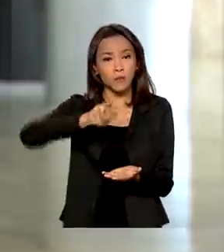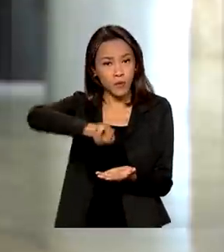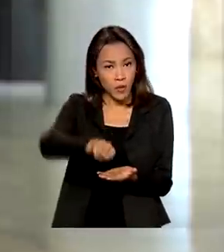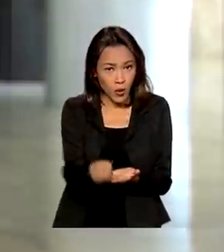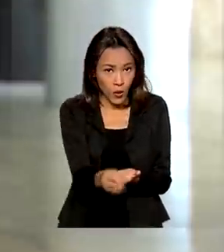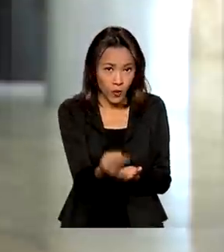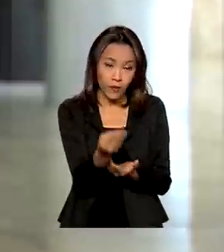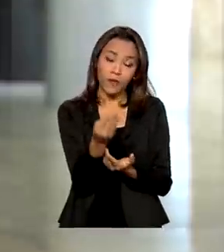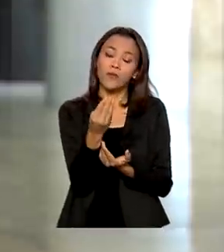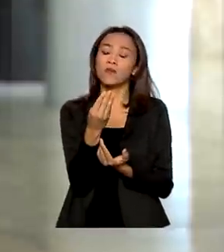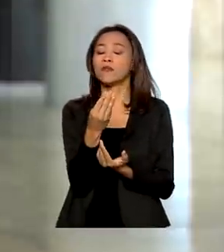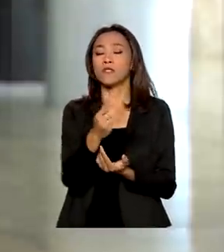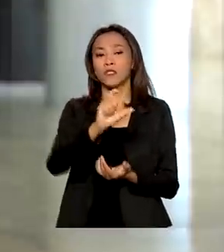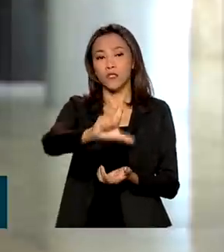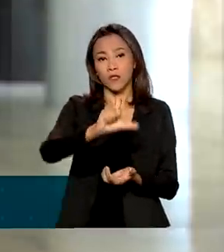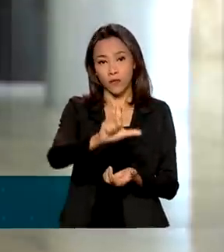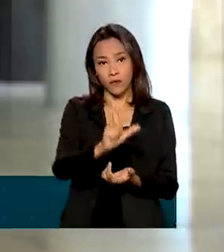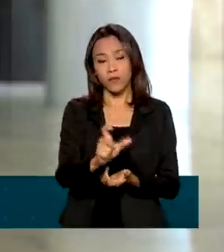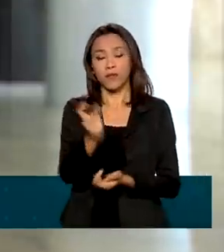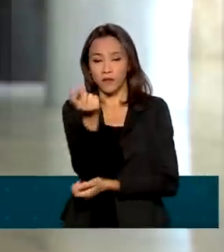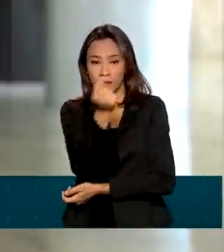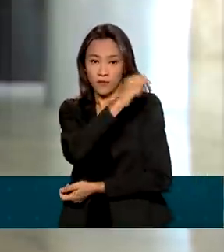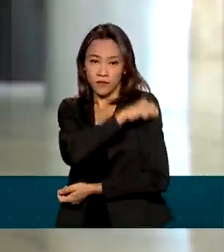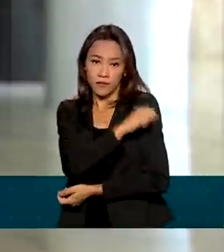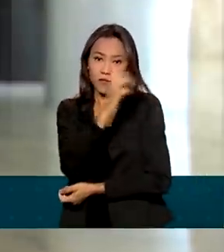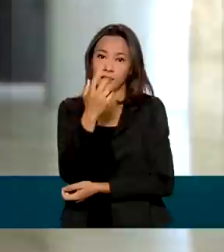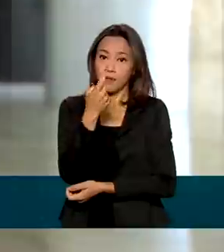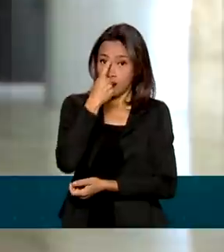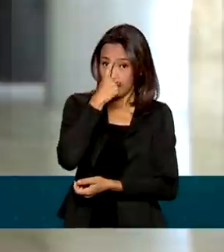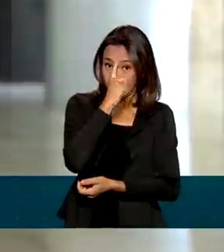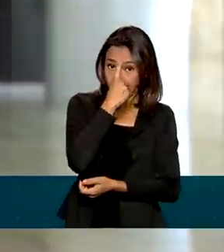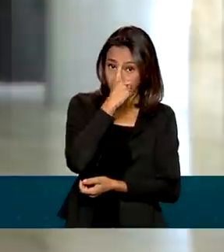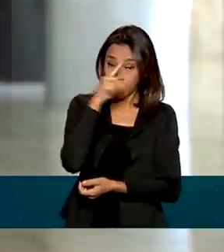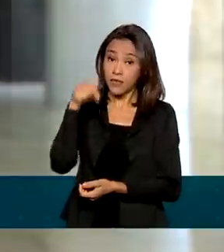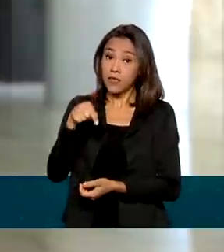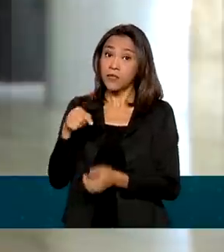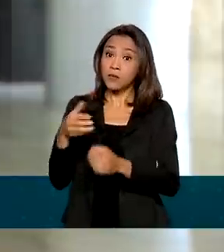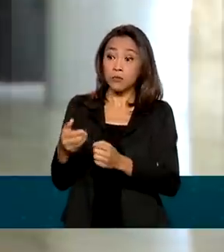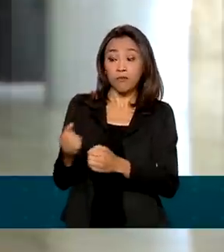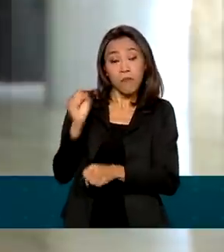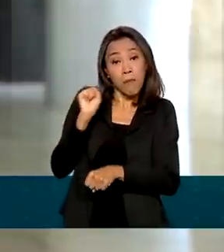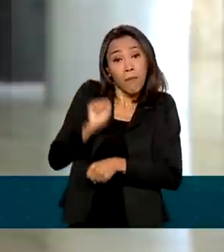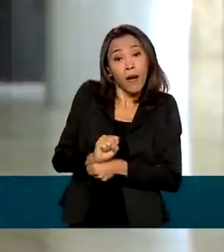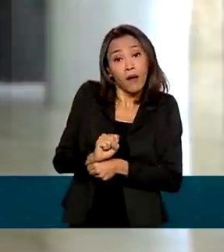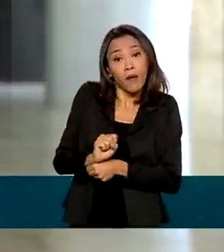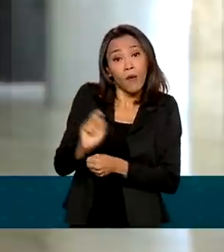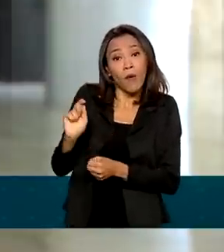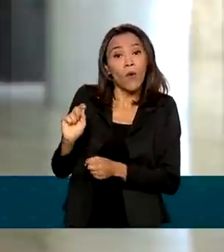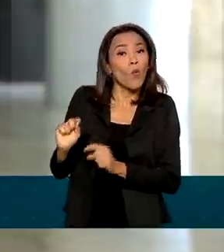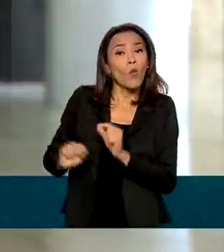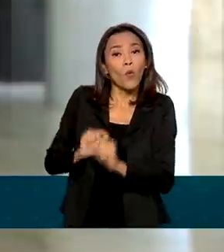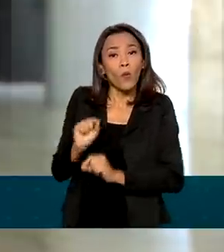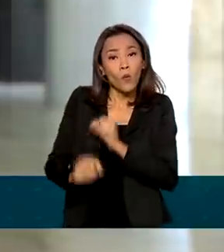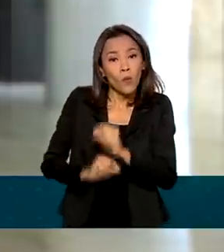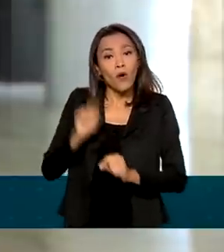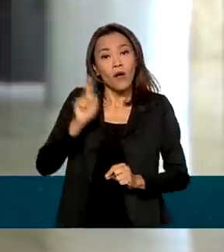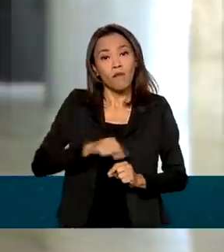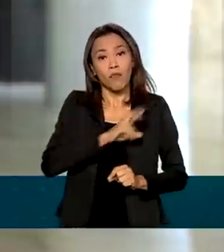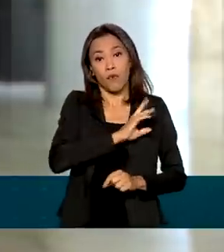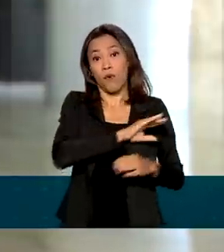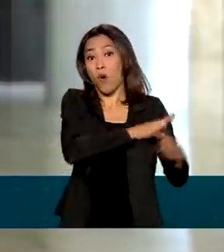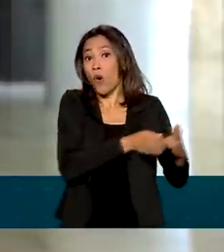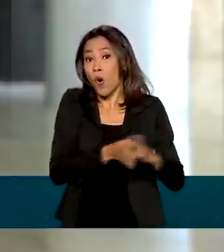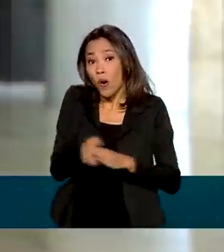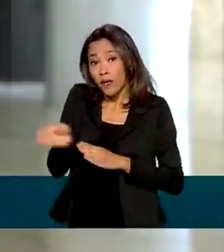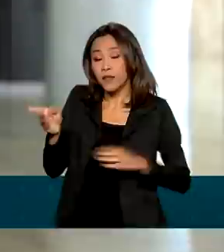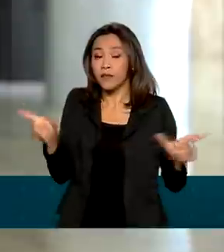indiana Covaxin. Essa interrupção atende aí uma recomendação da Controladoria Geral da